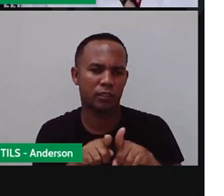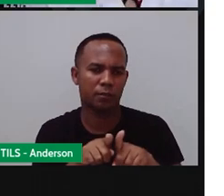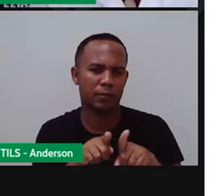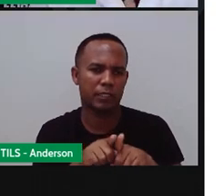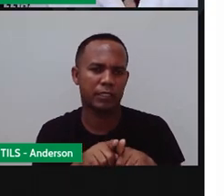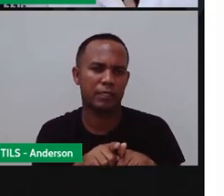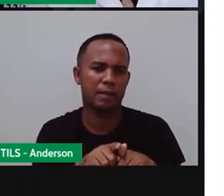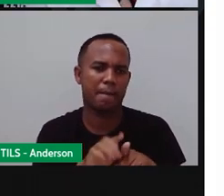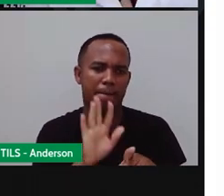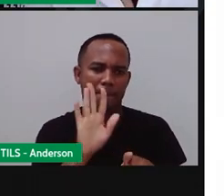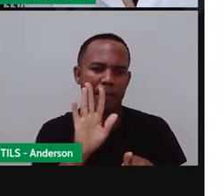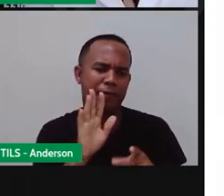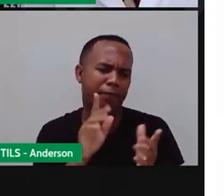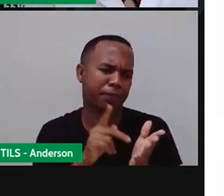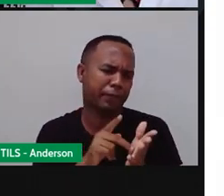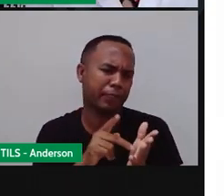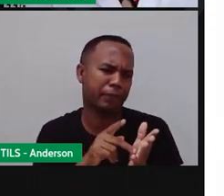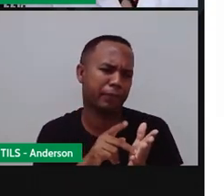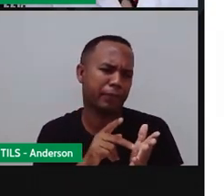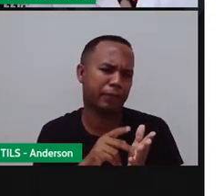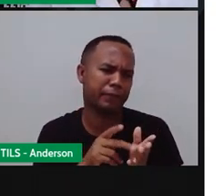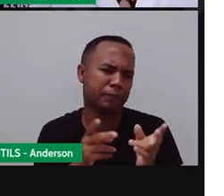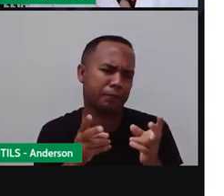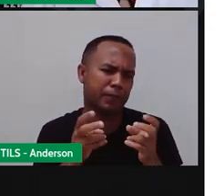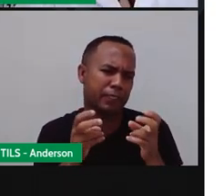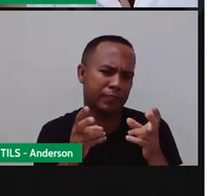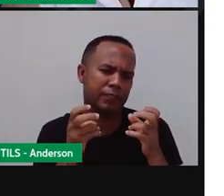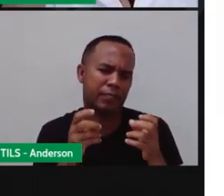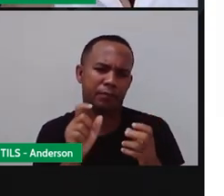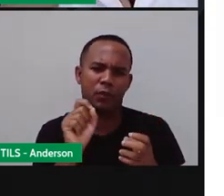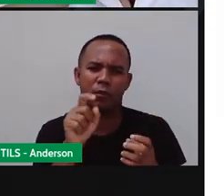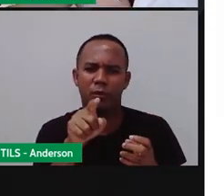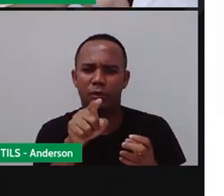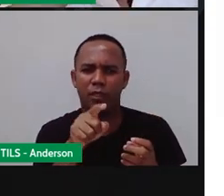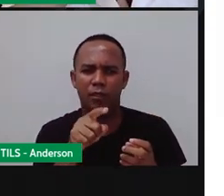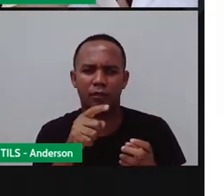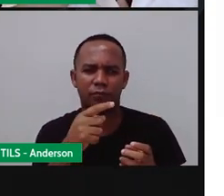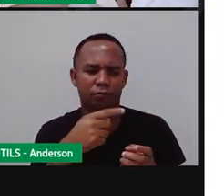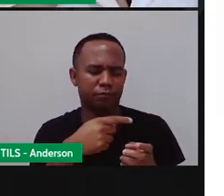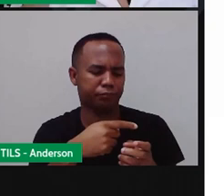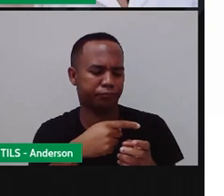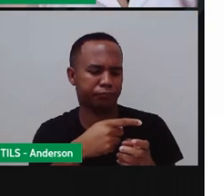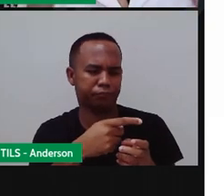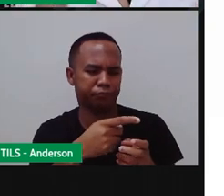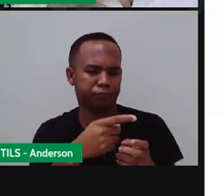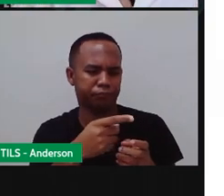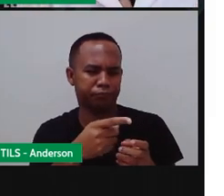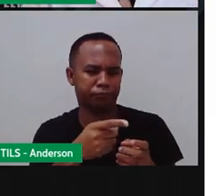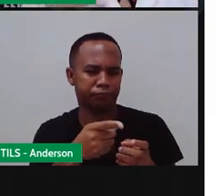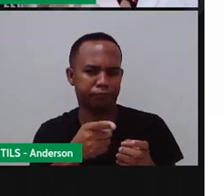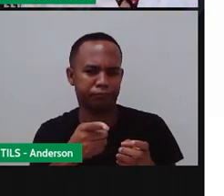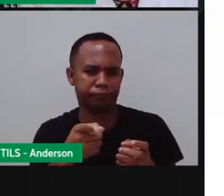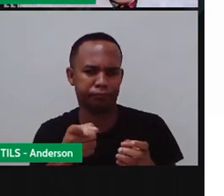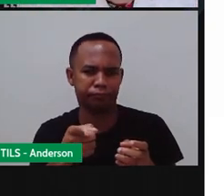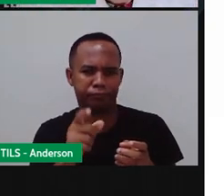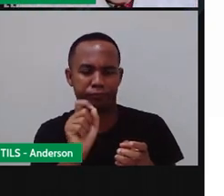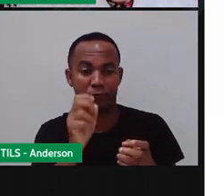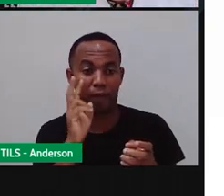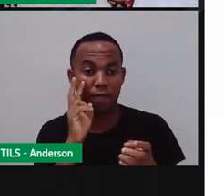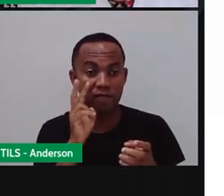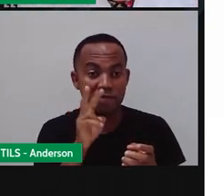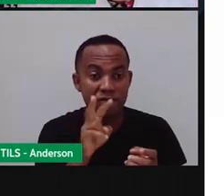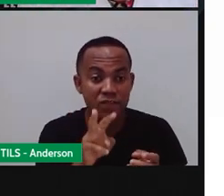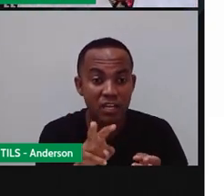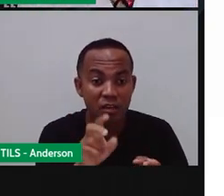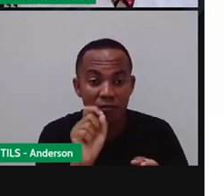na verdade, é bem que óbvio, né? Que aí ele percebe que a sombra, ela vai o quê? Se movendo. É se a gente olhar a sombra